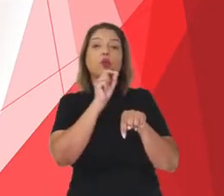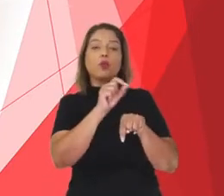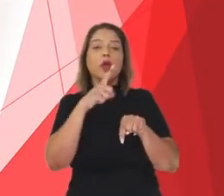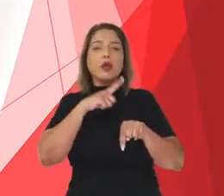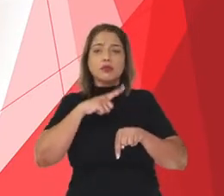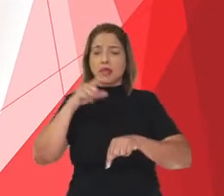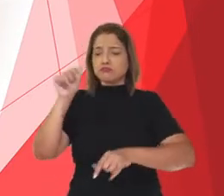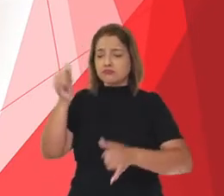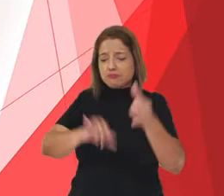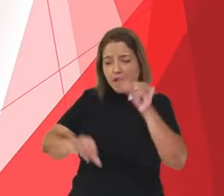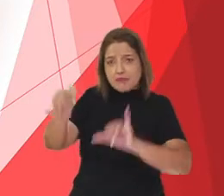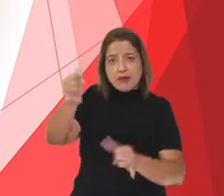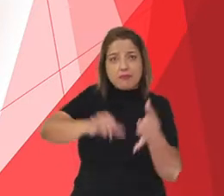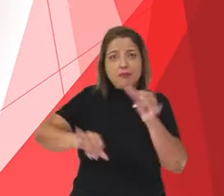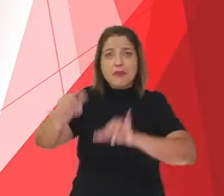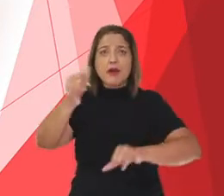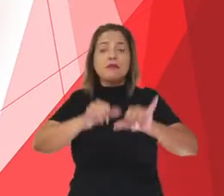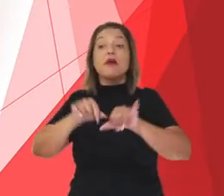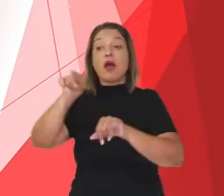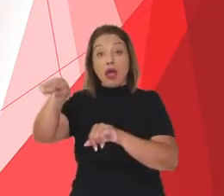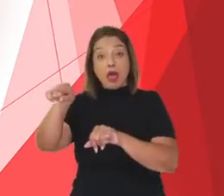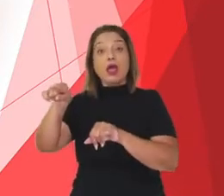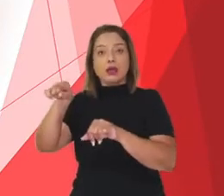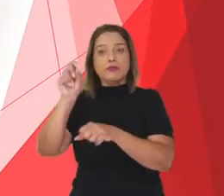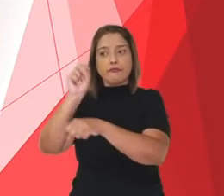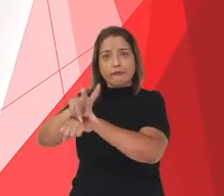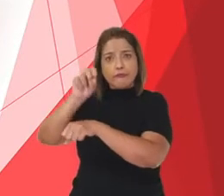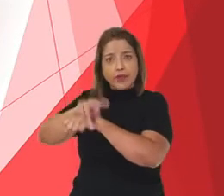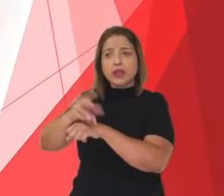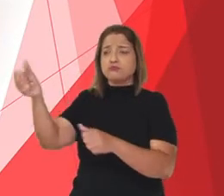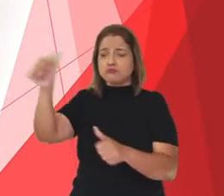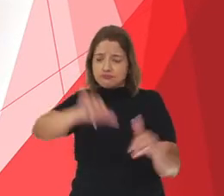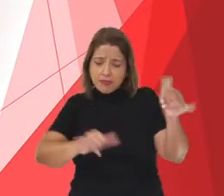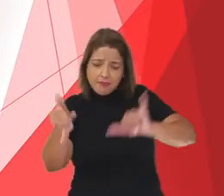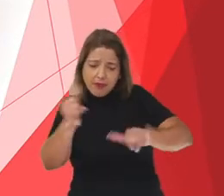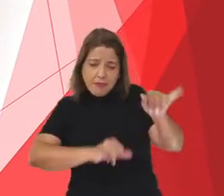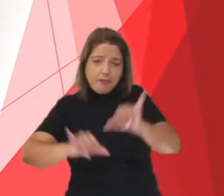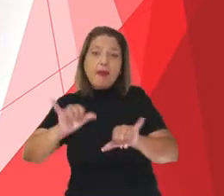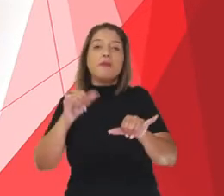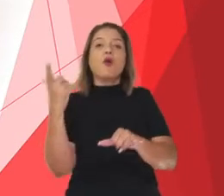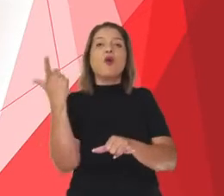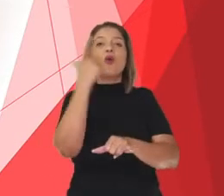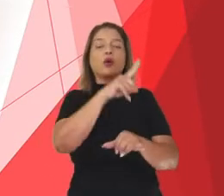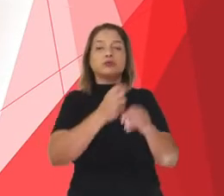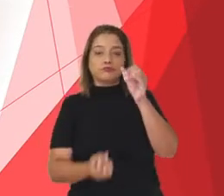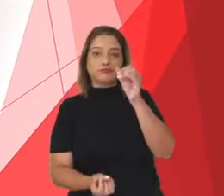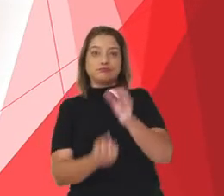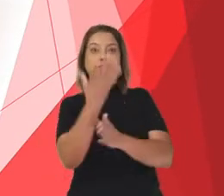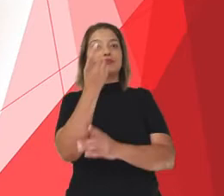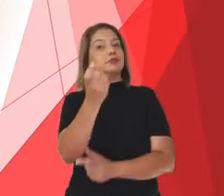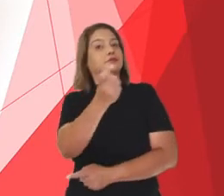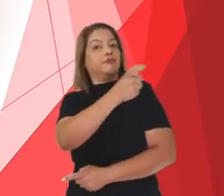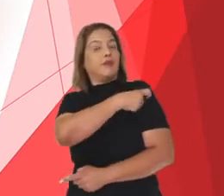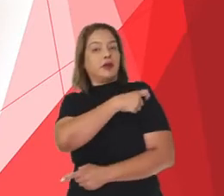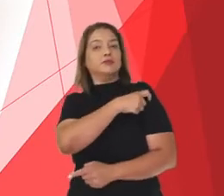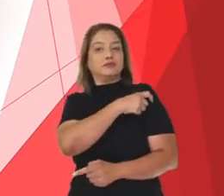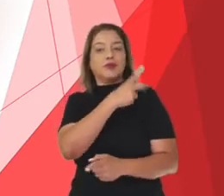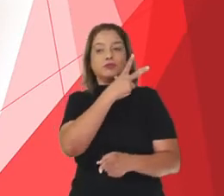produzidas a partir desses micro-organismos, vírus e bactérias. Mas tem um grande detalhe.